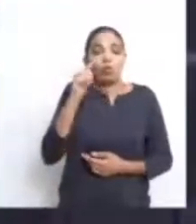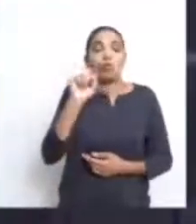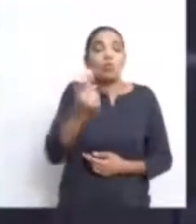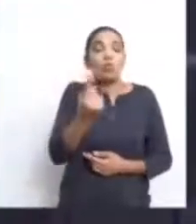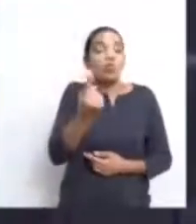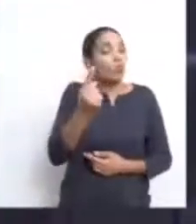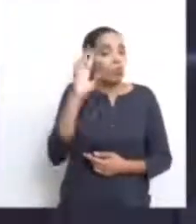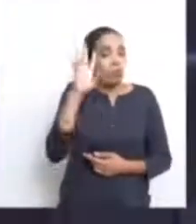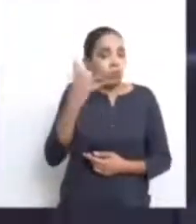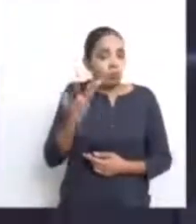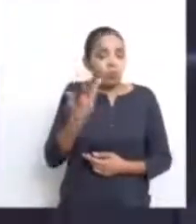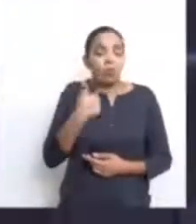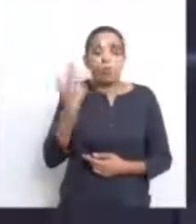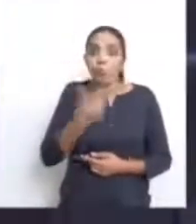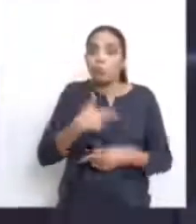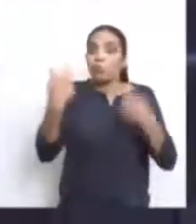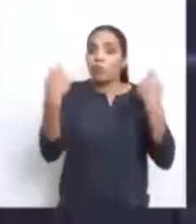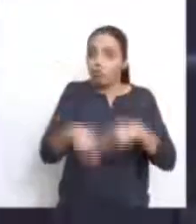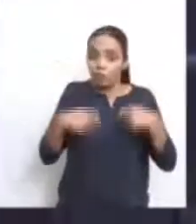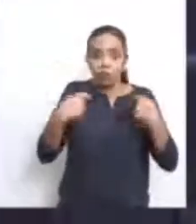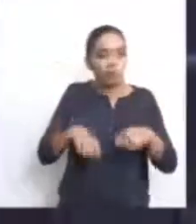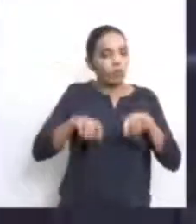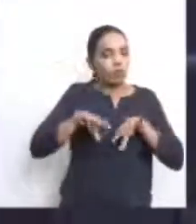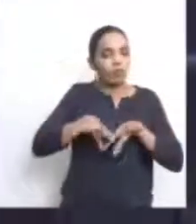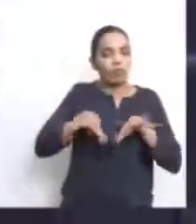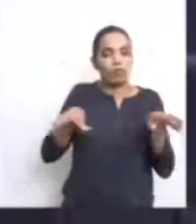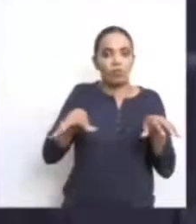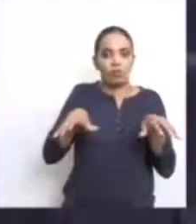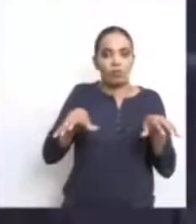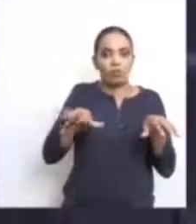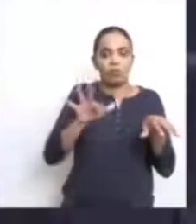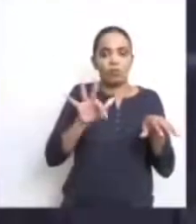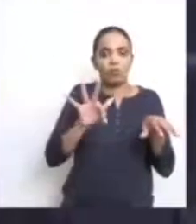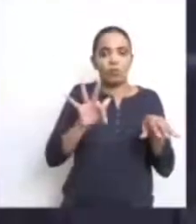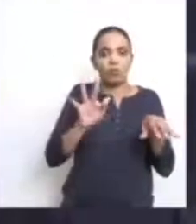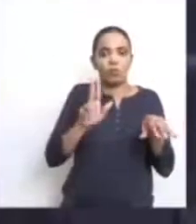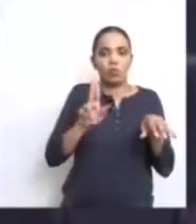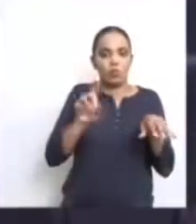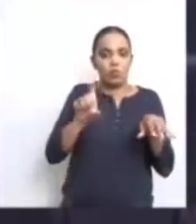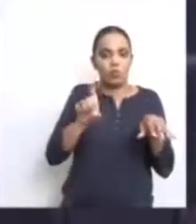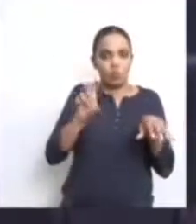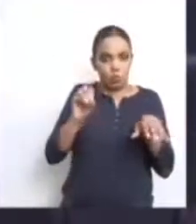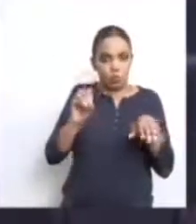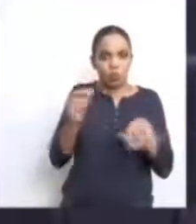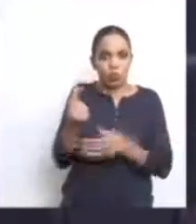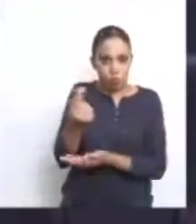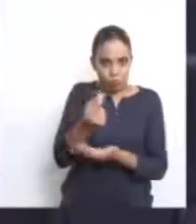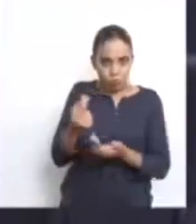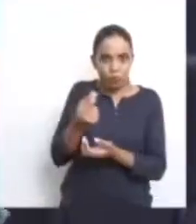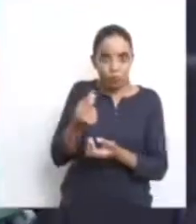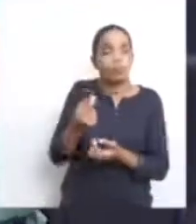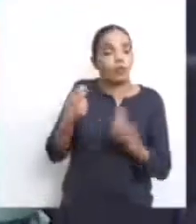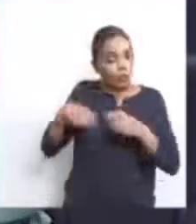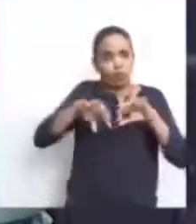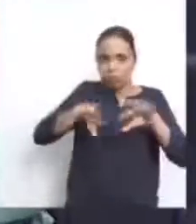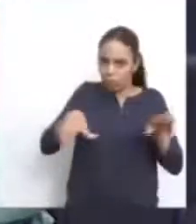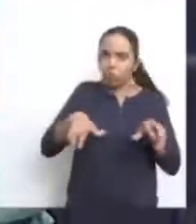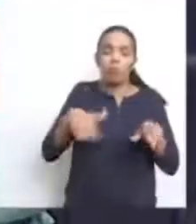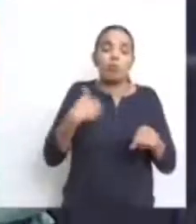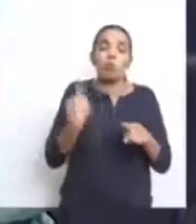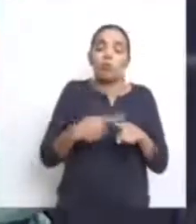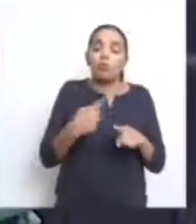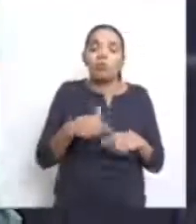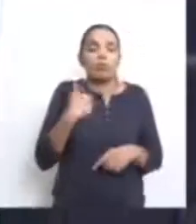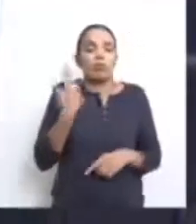Trabalharmos o fluxo de caixa separadamente. Se nós não tivermos investimento no fluxo de caixa, nós não